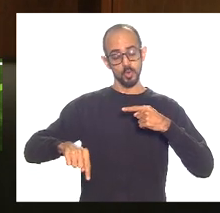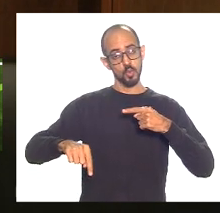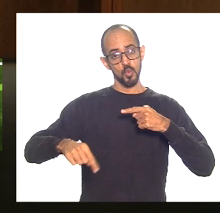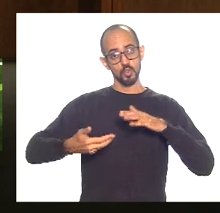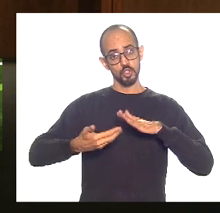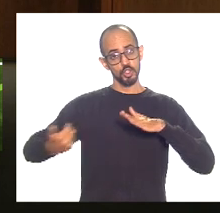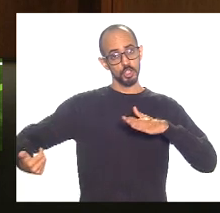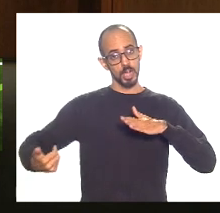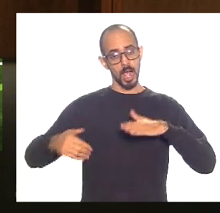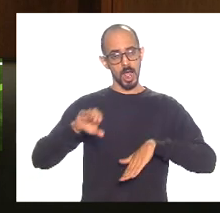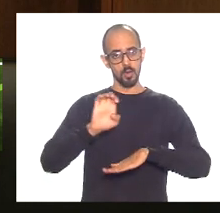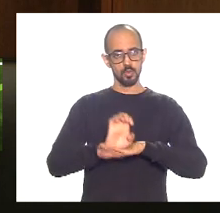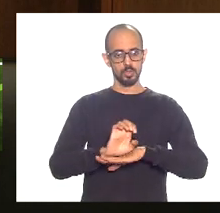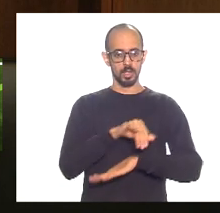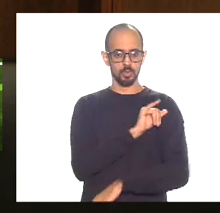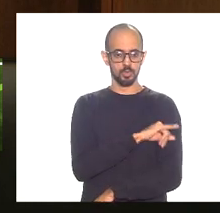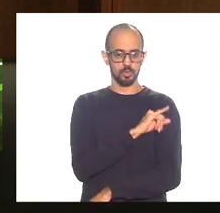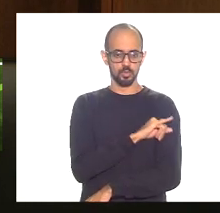nós estamos com uma liminar